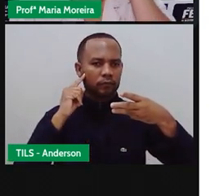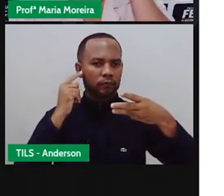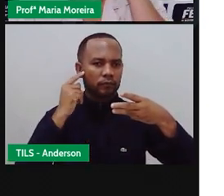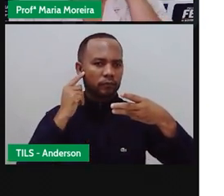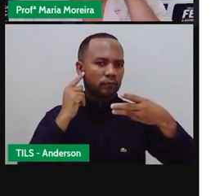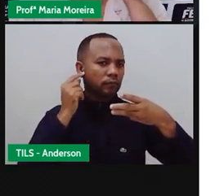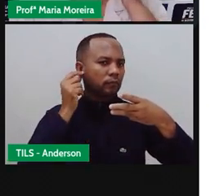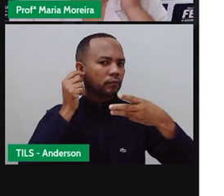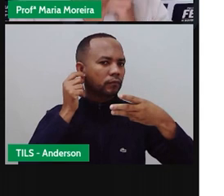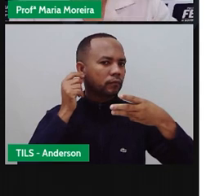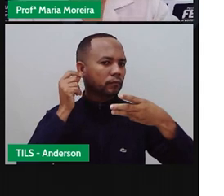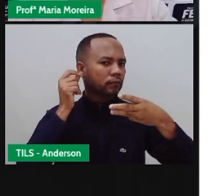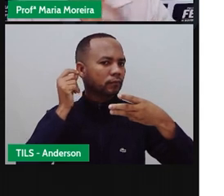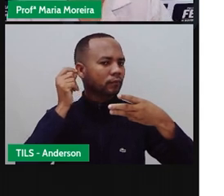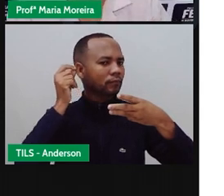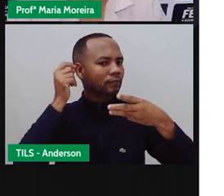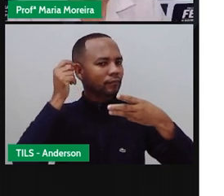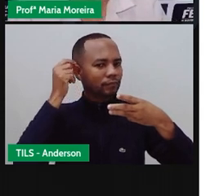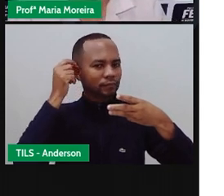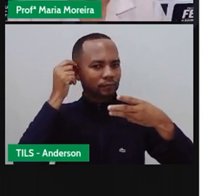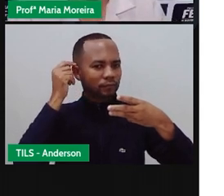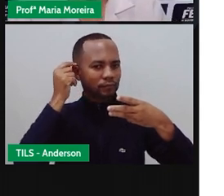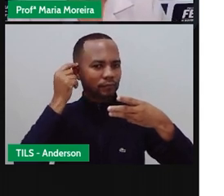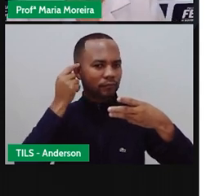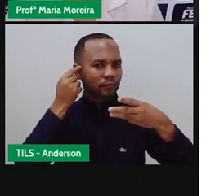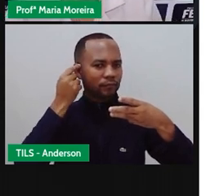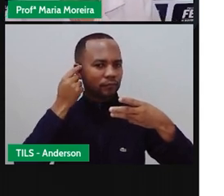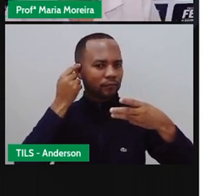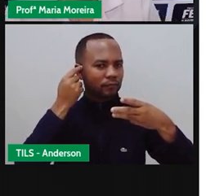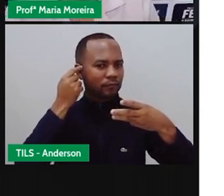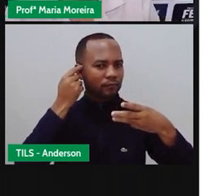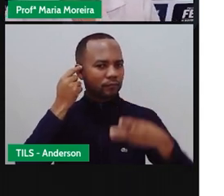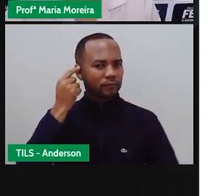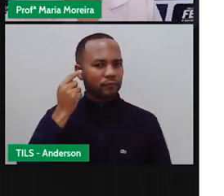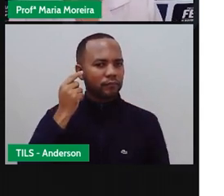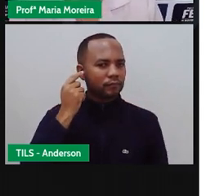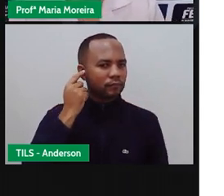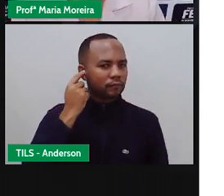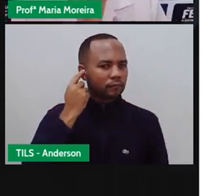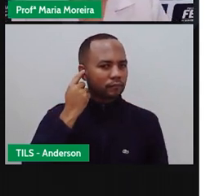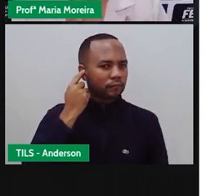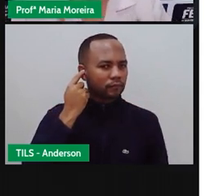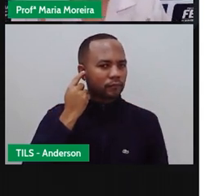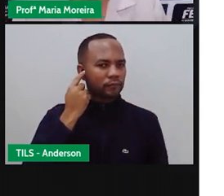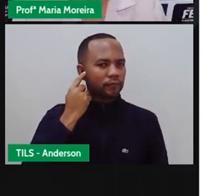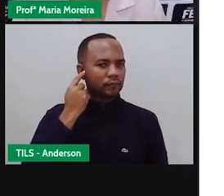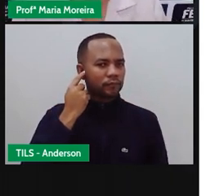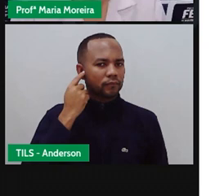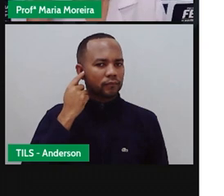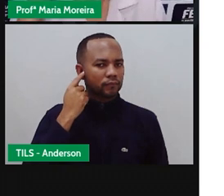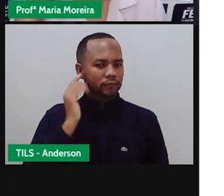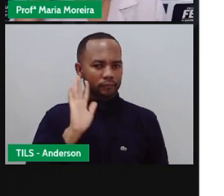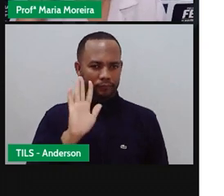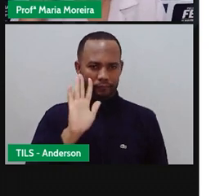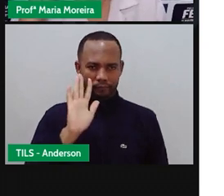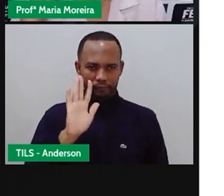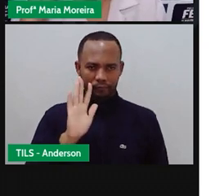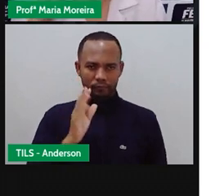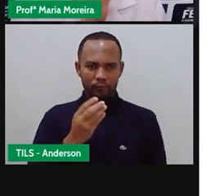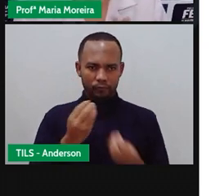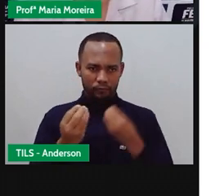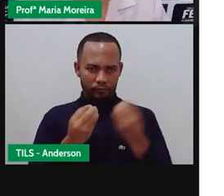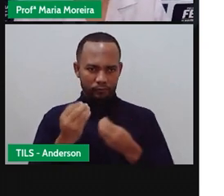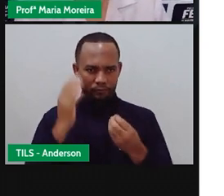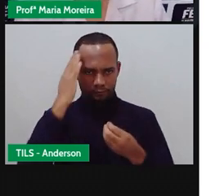né? O meado acústico externo Que são termos, na verdade, que vocês não precisam se ater O que vocês precisam saber de fato? Que são três